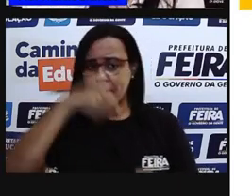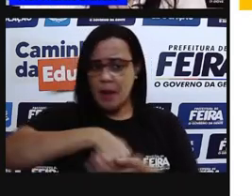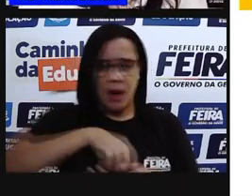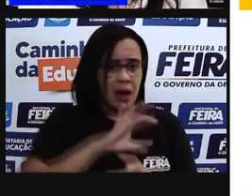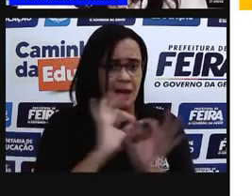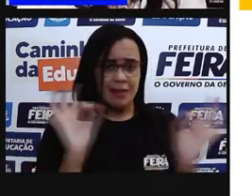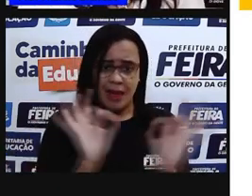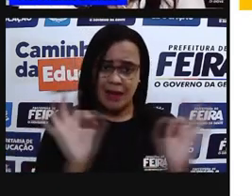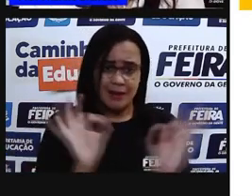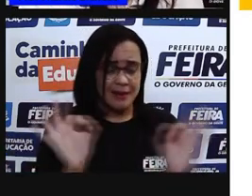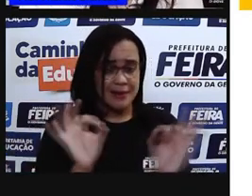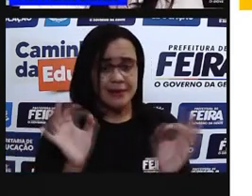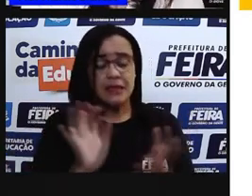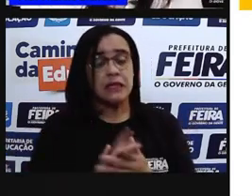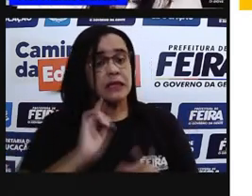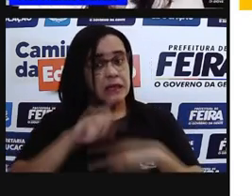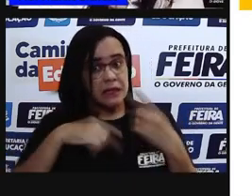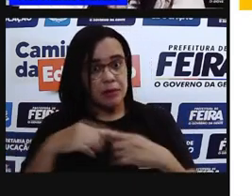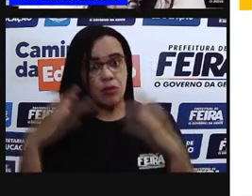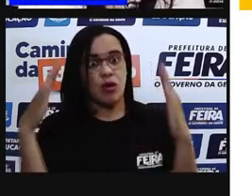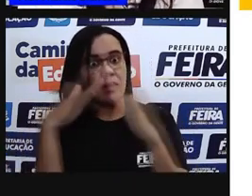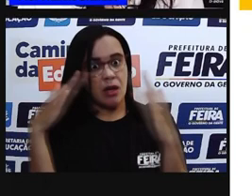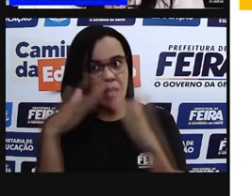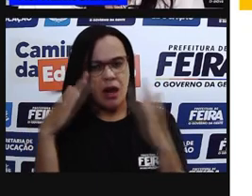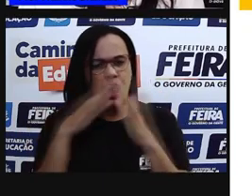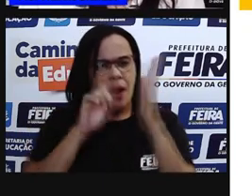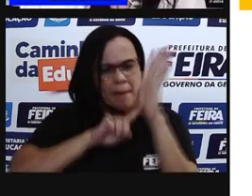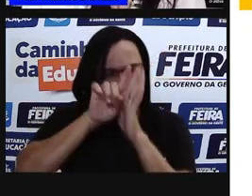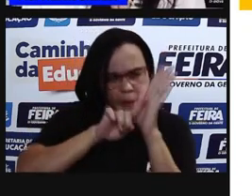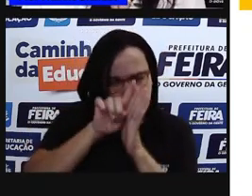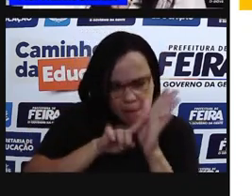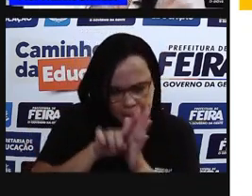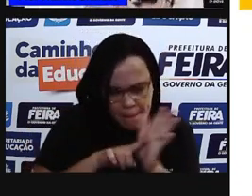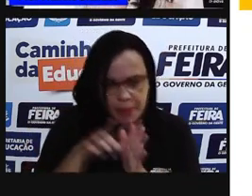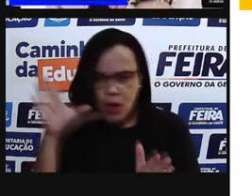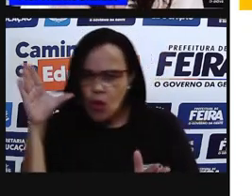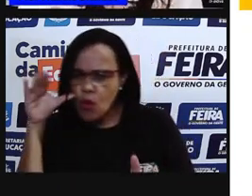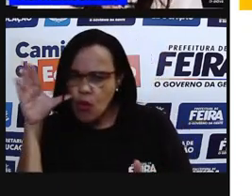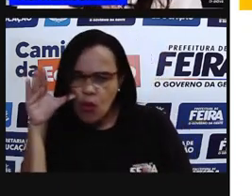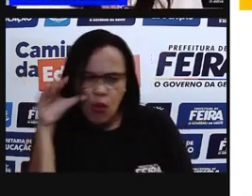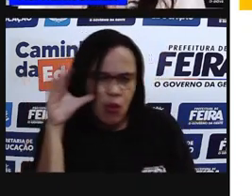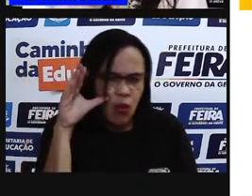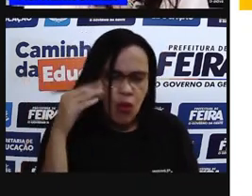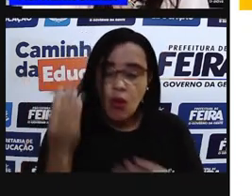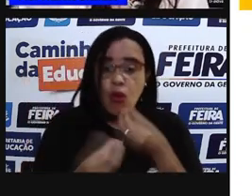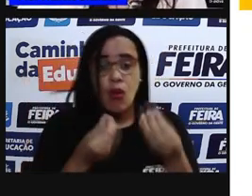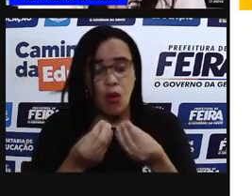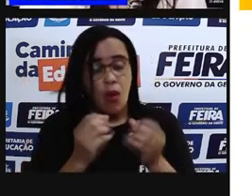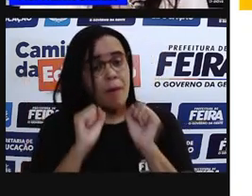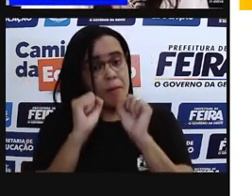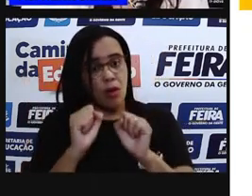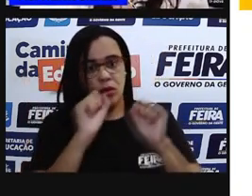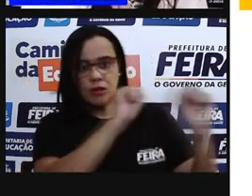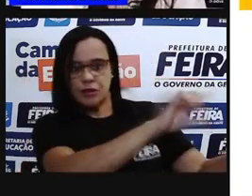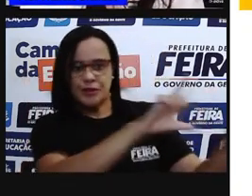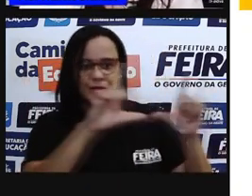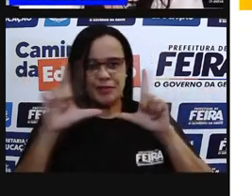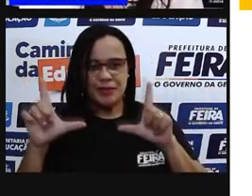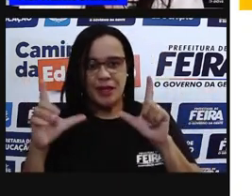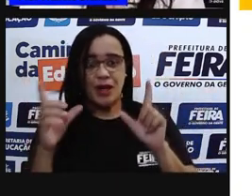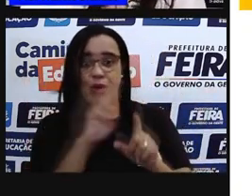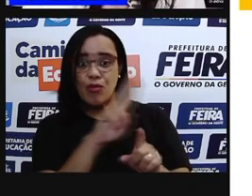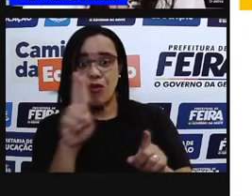casa, quero ver mais sobre essa célula, quero ver como é que ela é, vocês podem colocar no Google, célula interativa